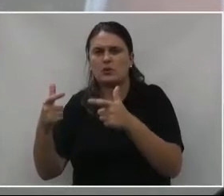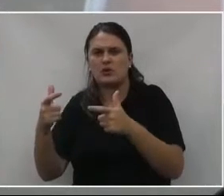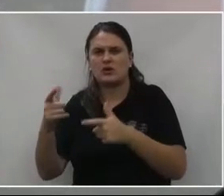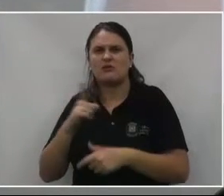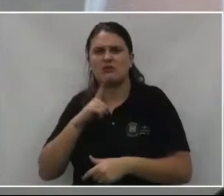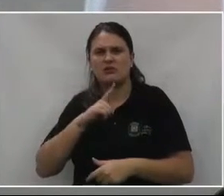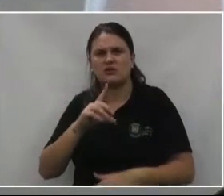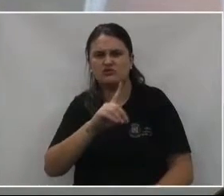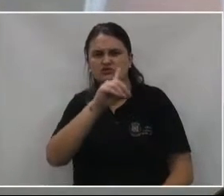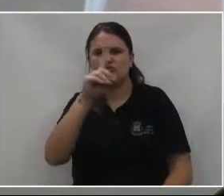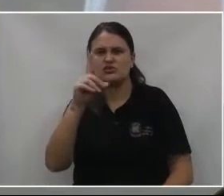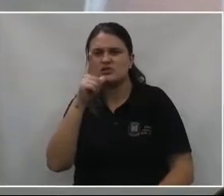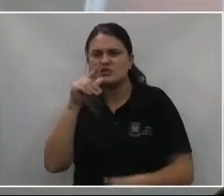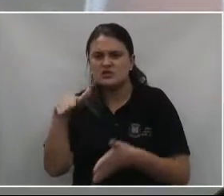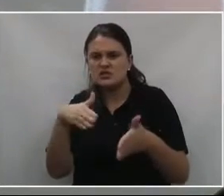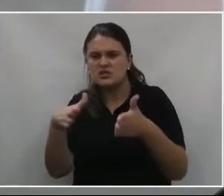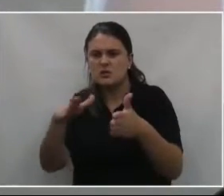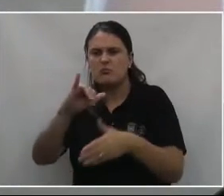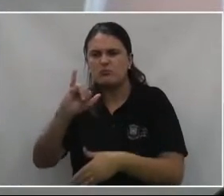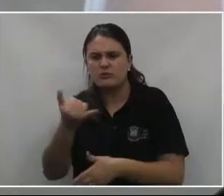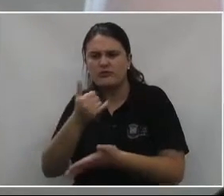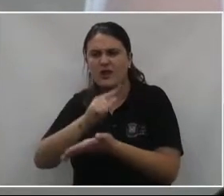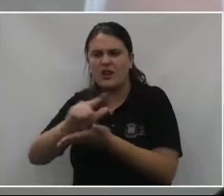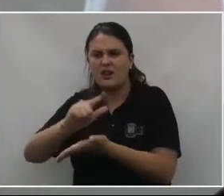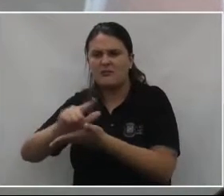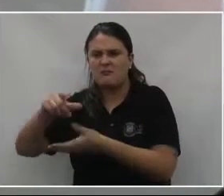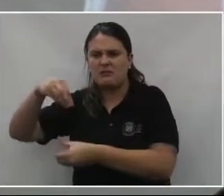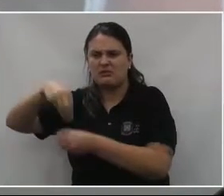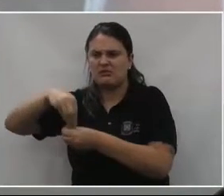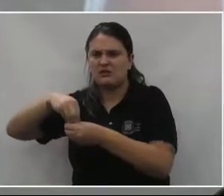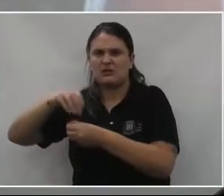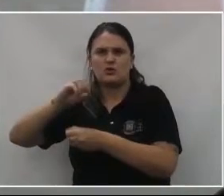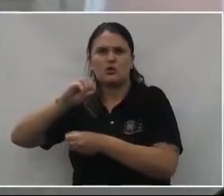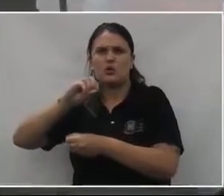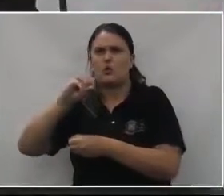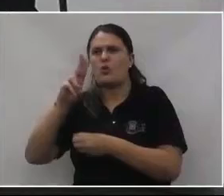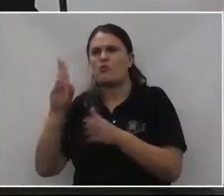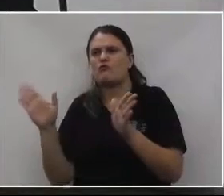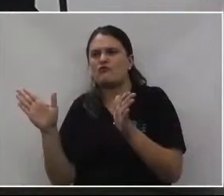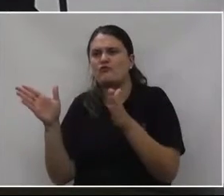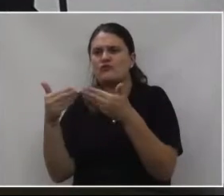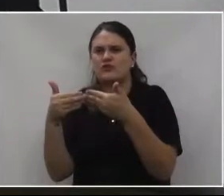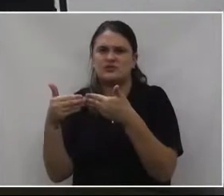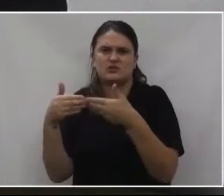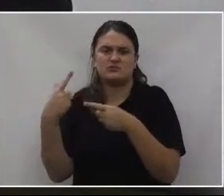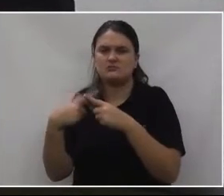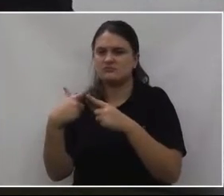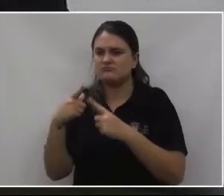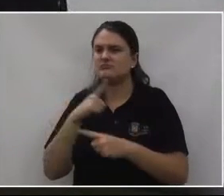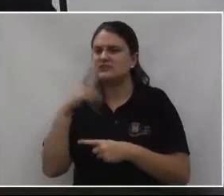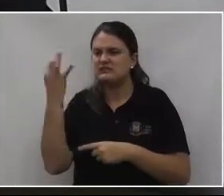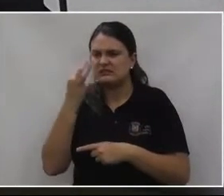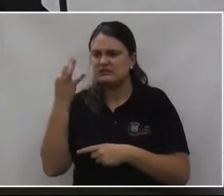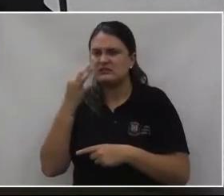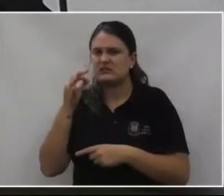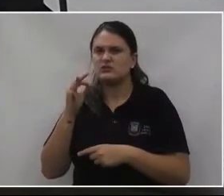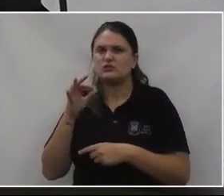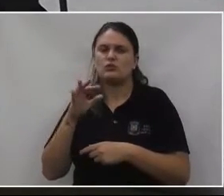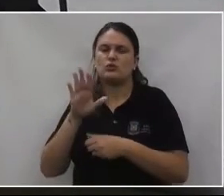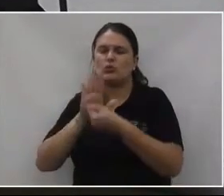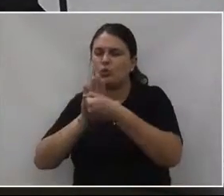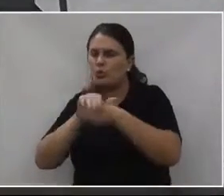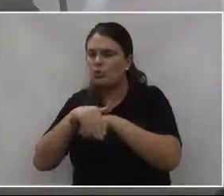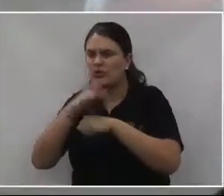do Rio aí, para aproveitar e fazer a limpeza dentro do quiosque, ou interditar, porque com certeza isso aí acontece à noite.